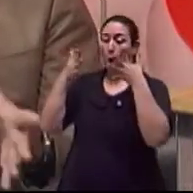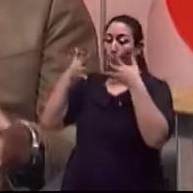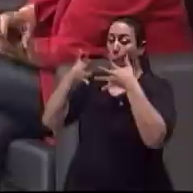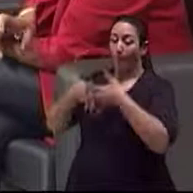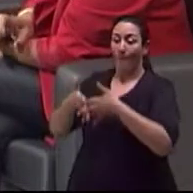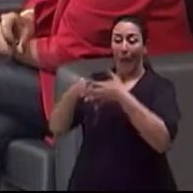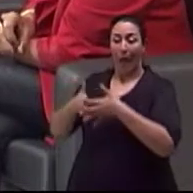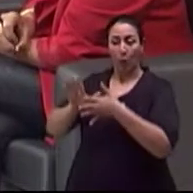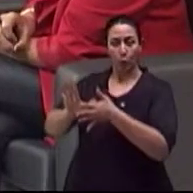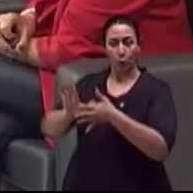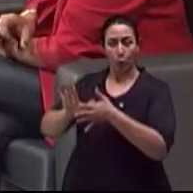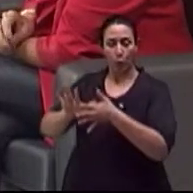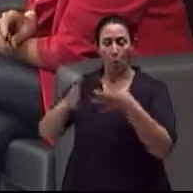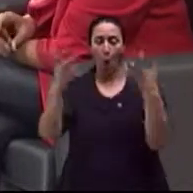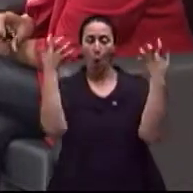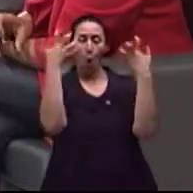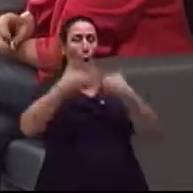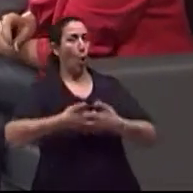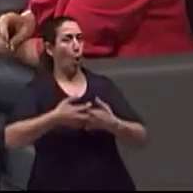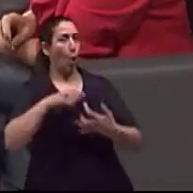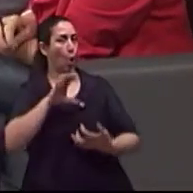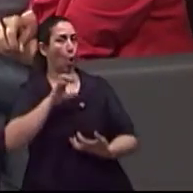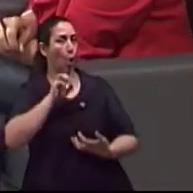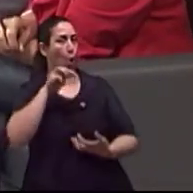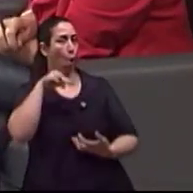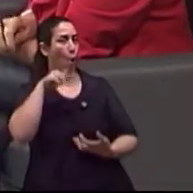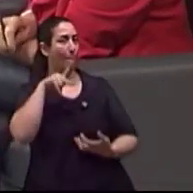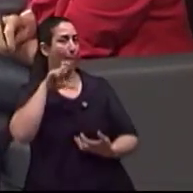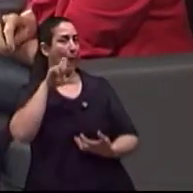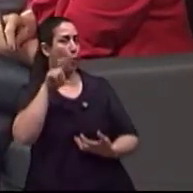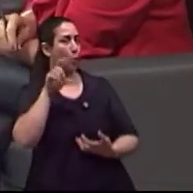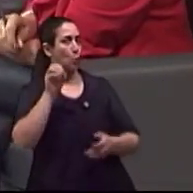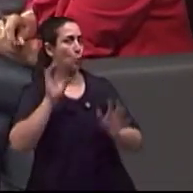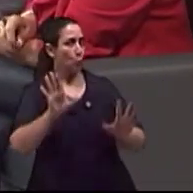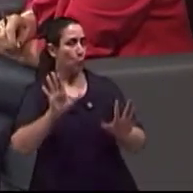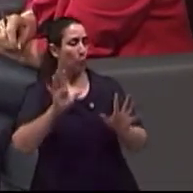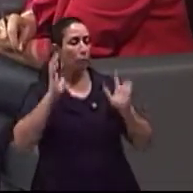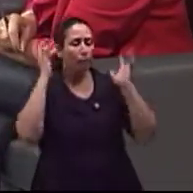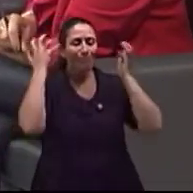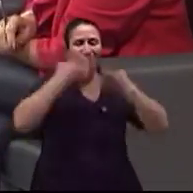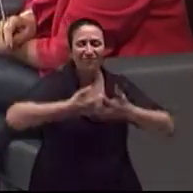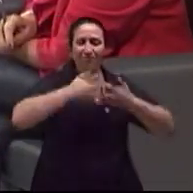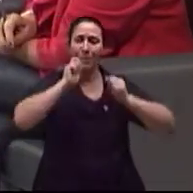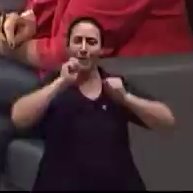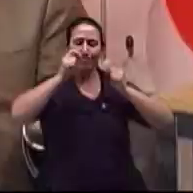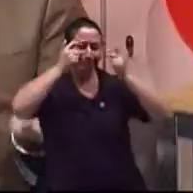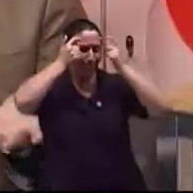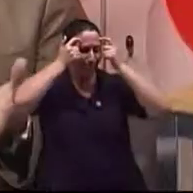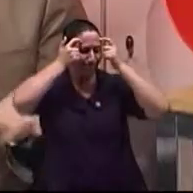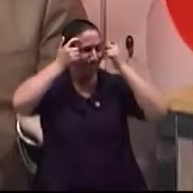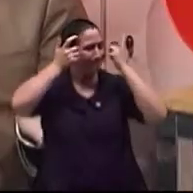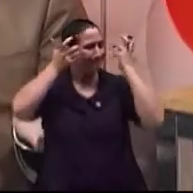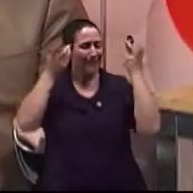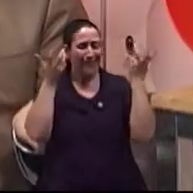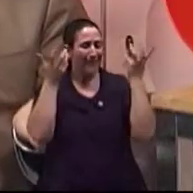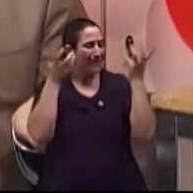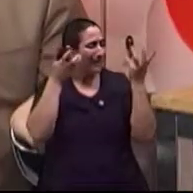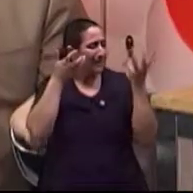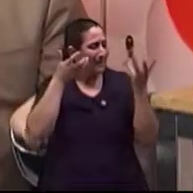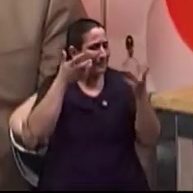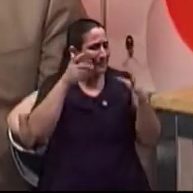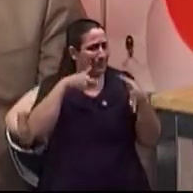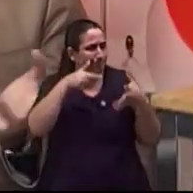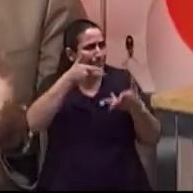Complexo não é complicado Não é complicado, perfeito Complexo é apenas algo que se manifesta de uma maneira ampla e interativa